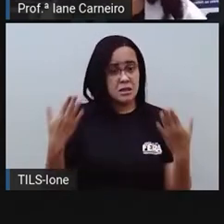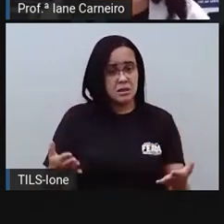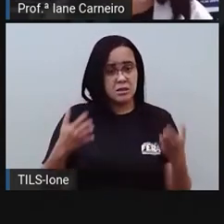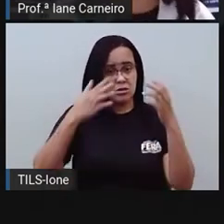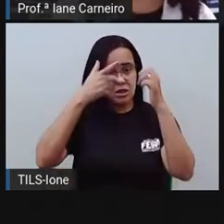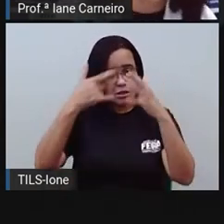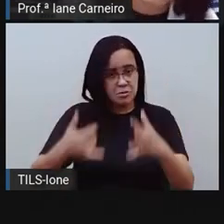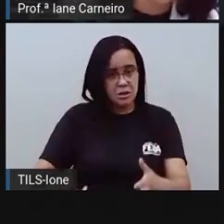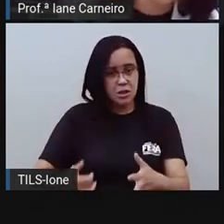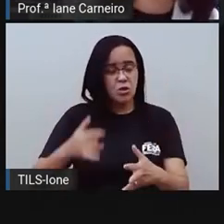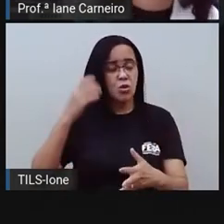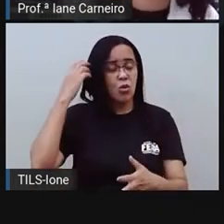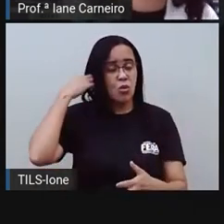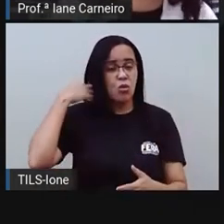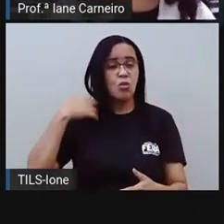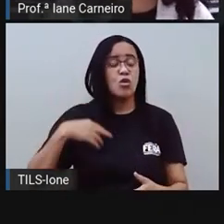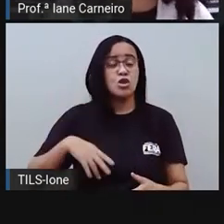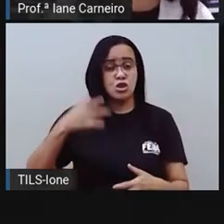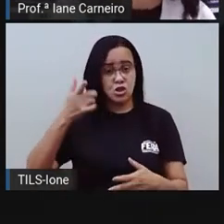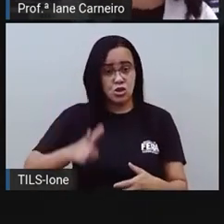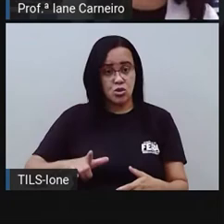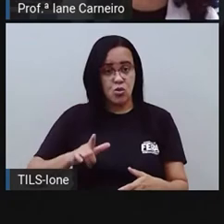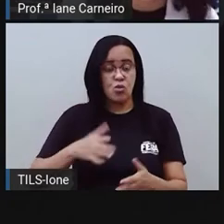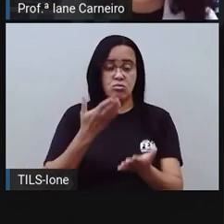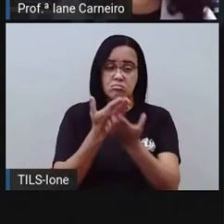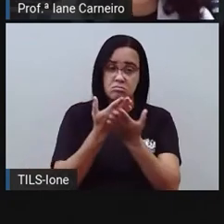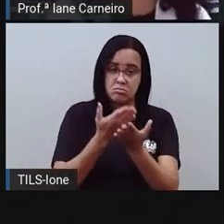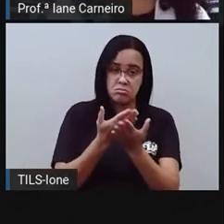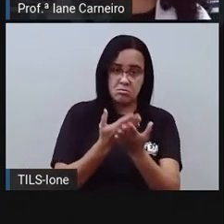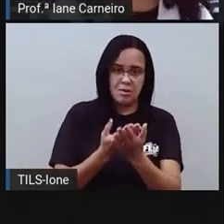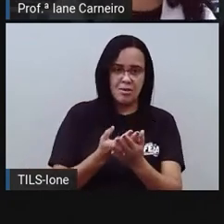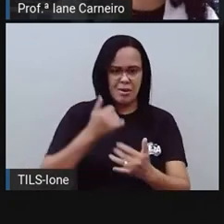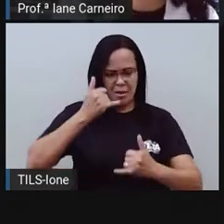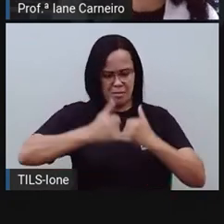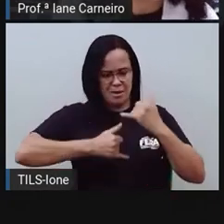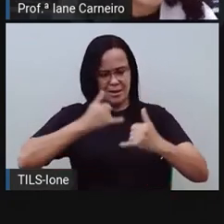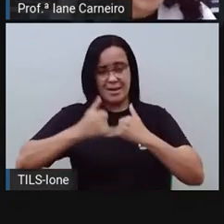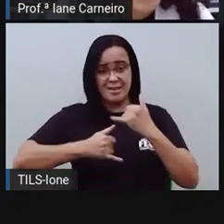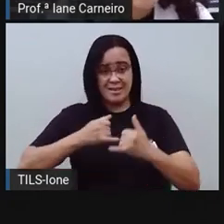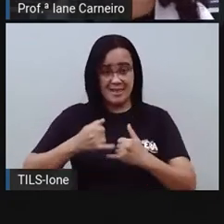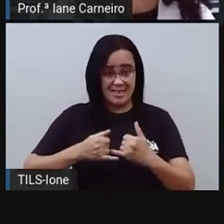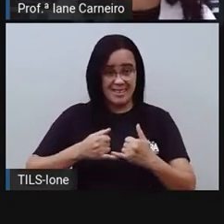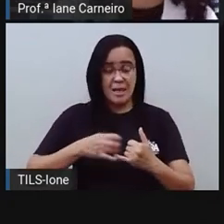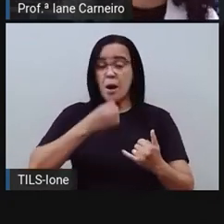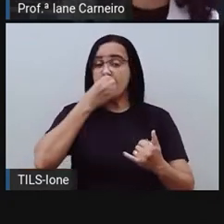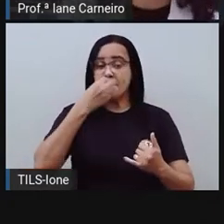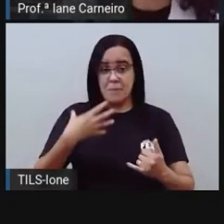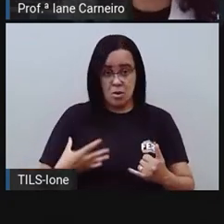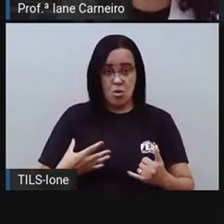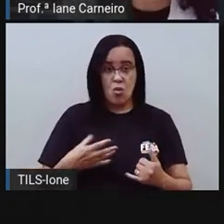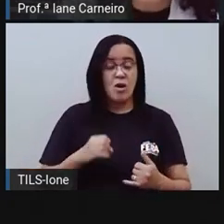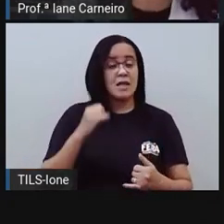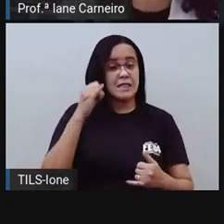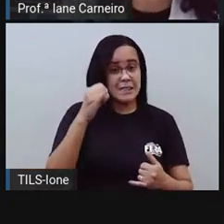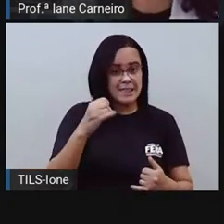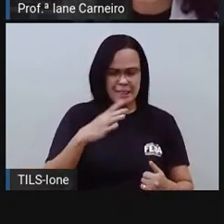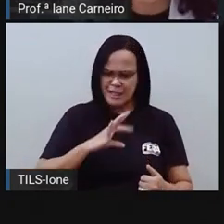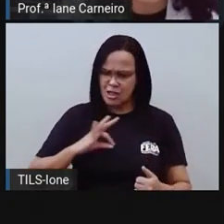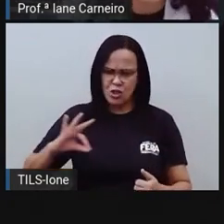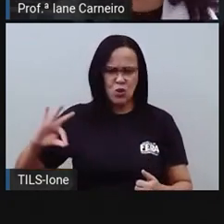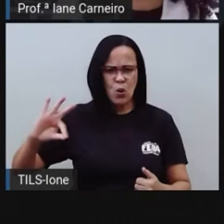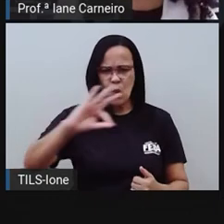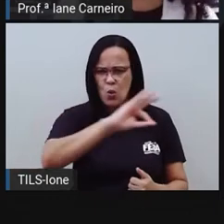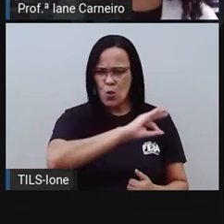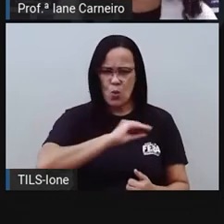brincadeira só é boa, só é divertida quando tá todo mundo brincando. E às vezes, né? A criança tá ali rindo, o seu coleguinha tá ali